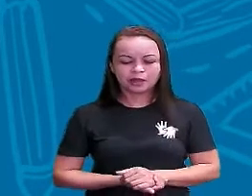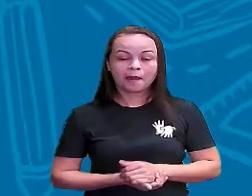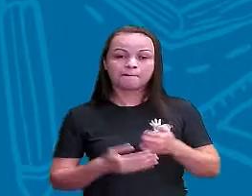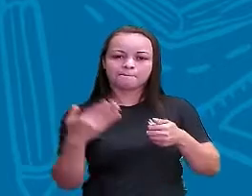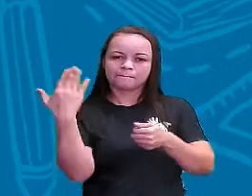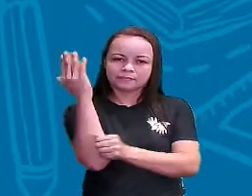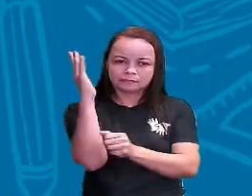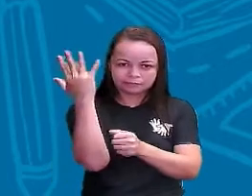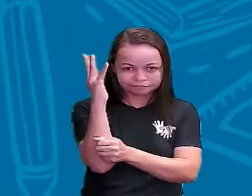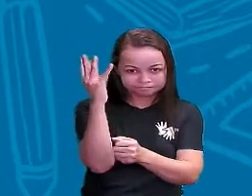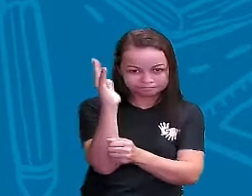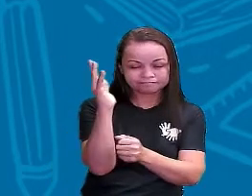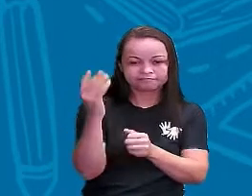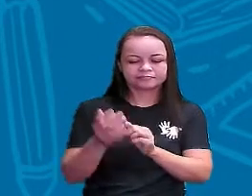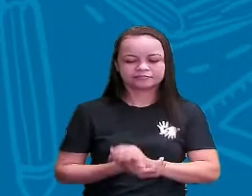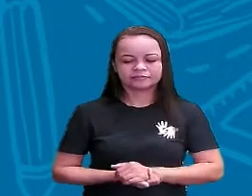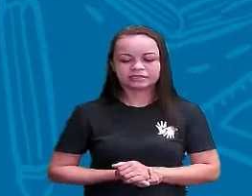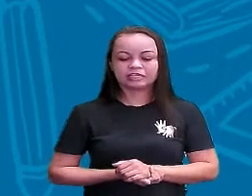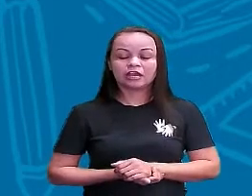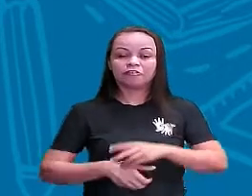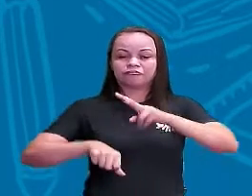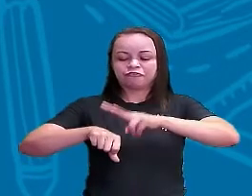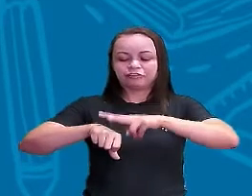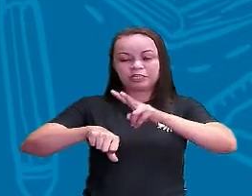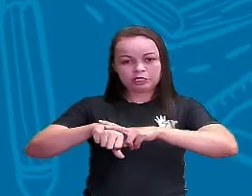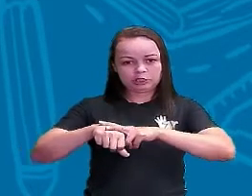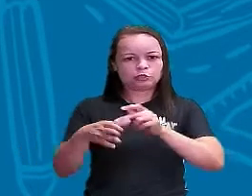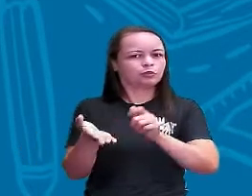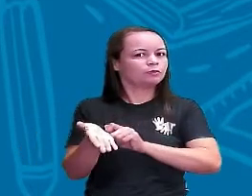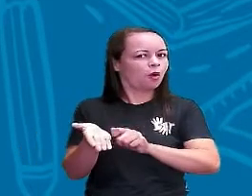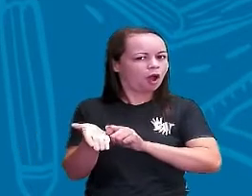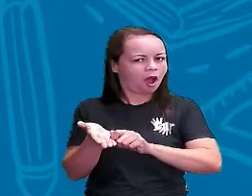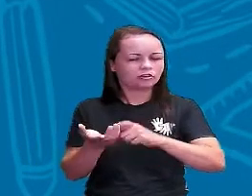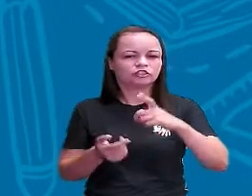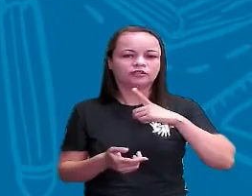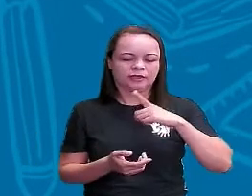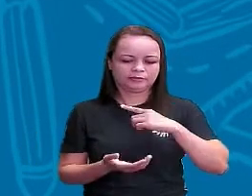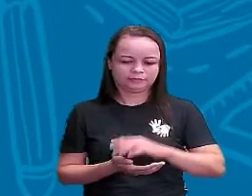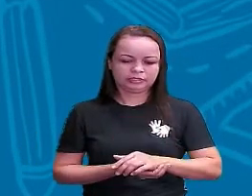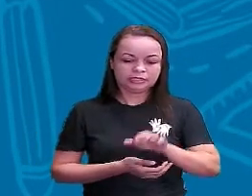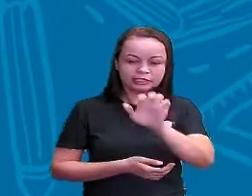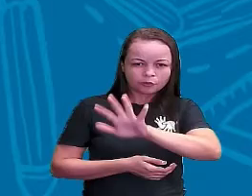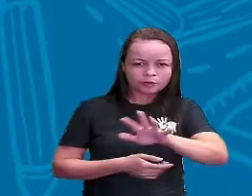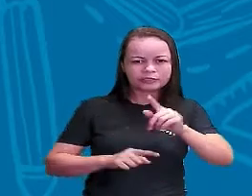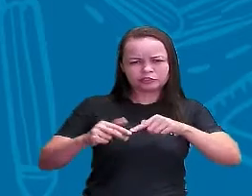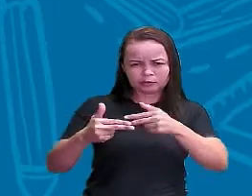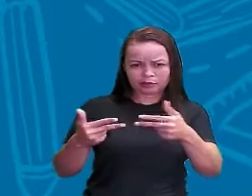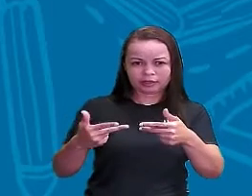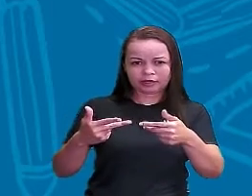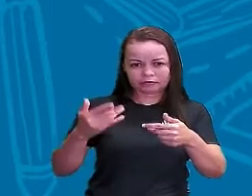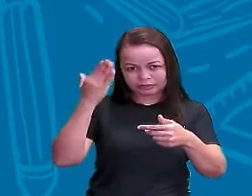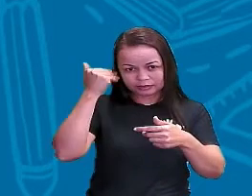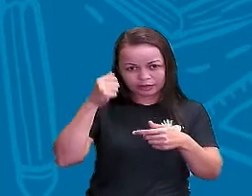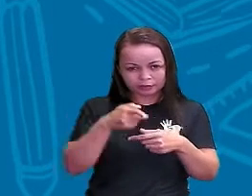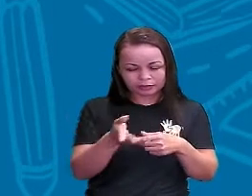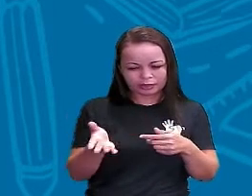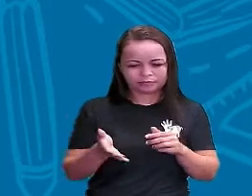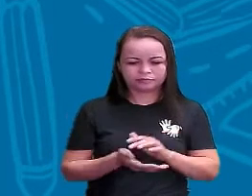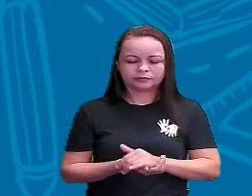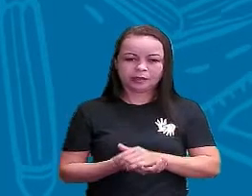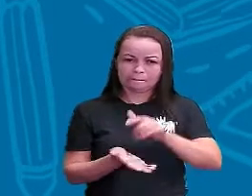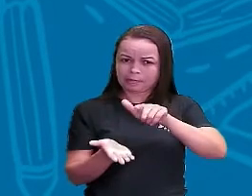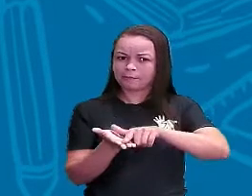Madeira Vidro E borracha Todo mundo aqui sabe o são esses materiais, sabe? Papel